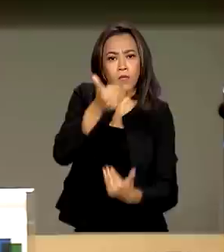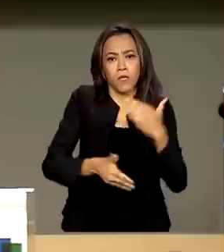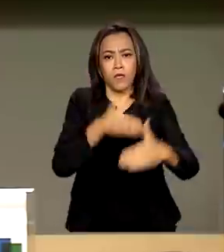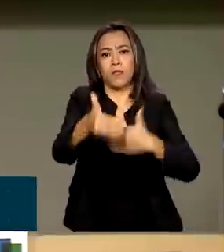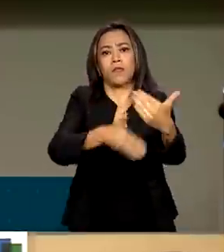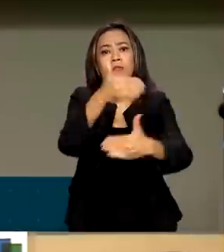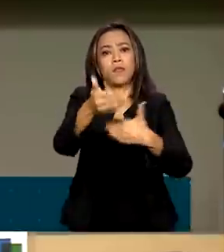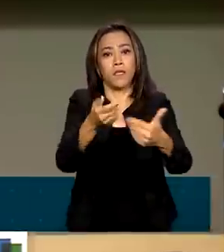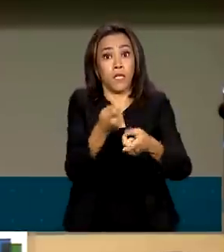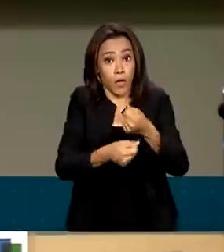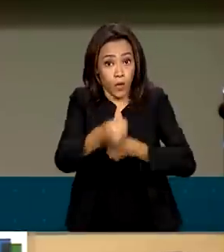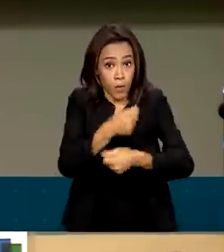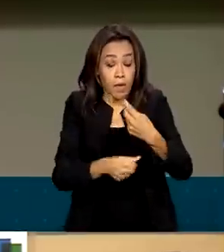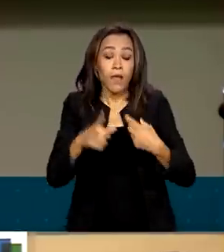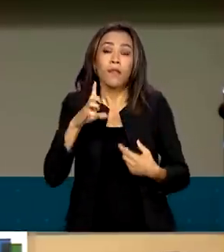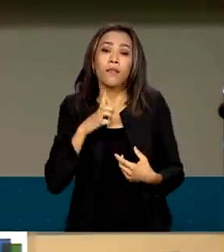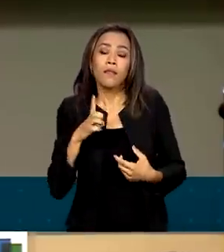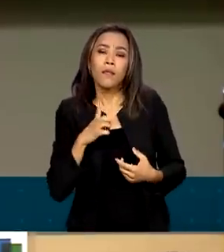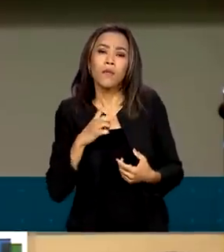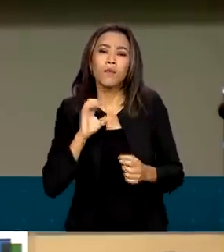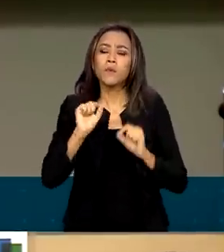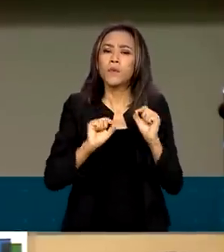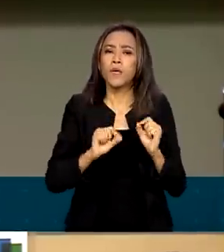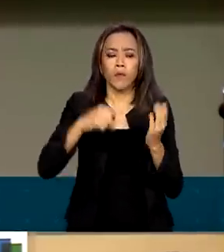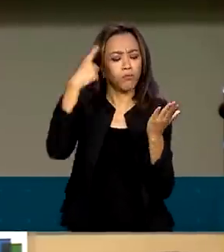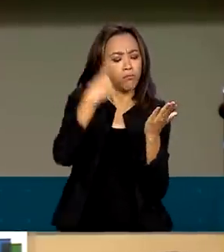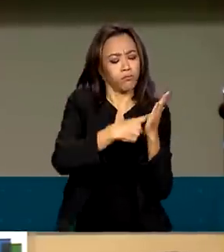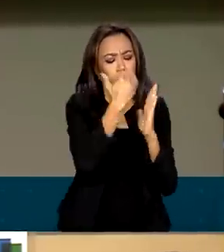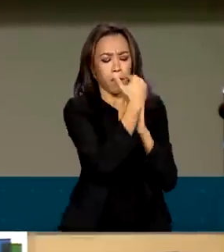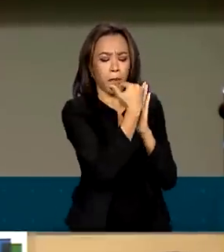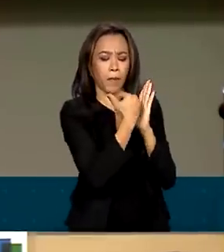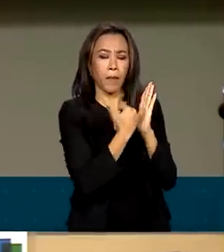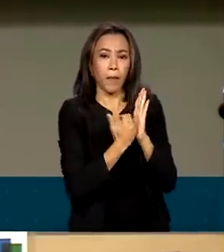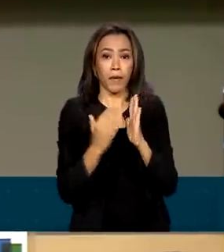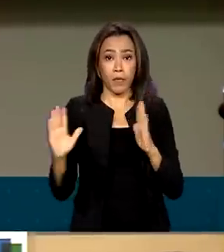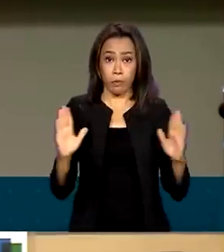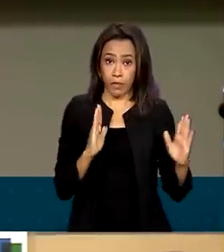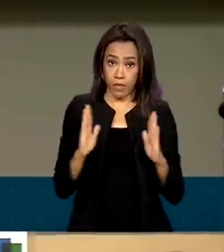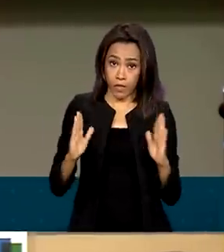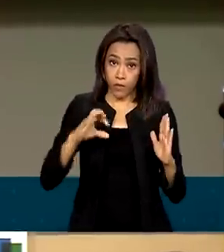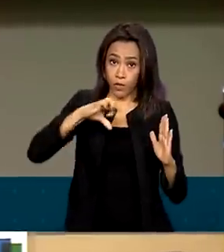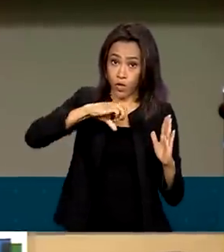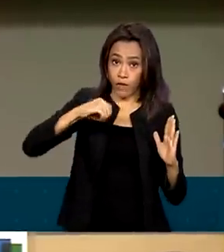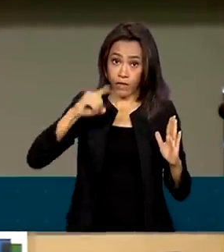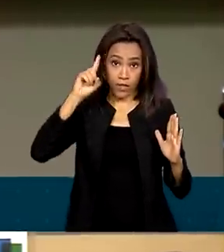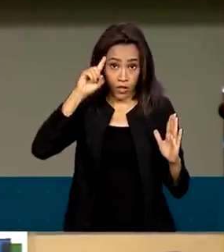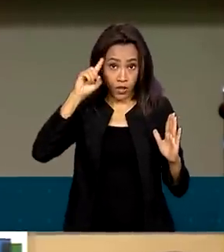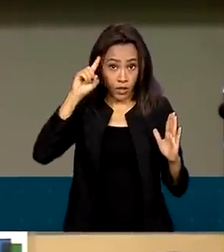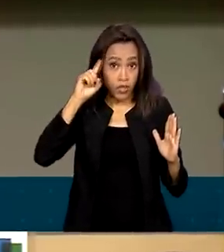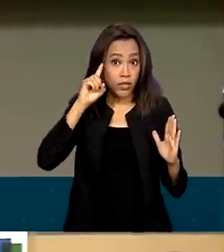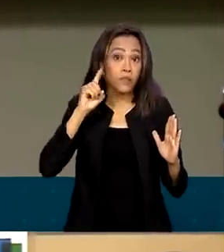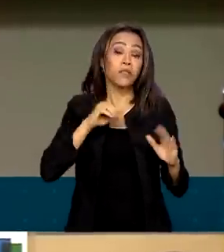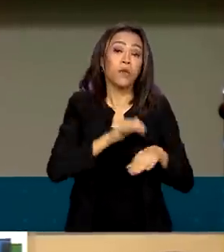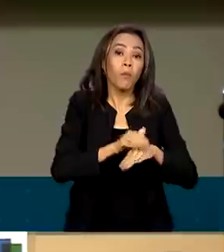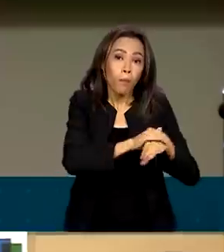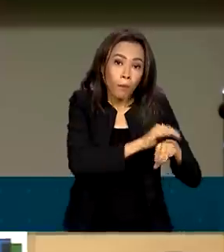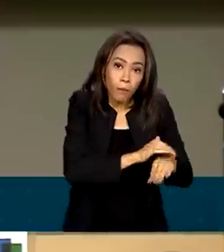conjuntural, que é de 90 dias. Essas medidas vão ser acompanhadas